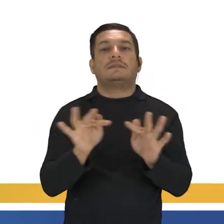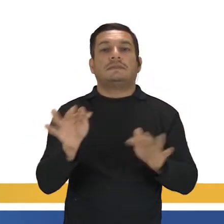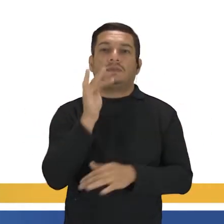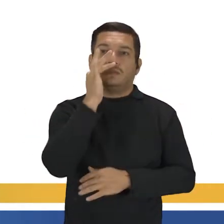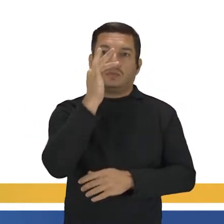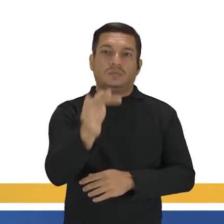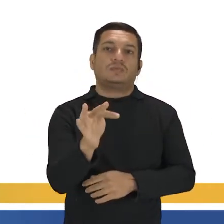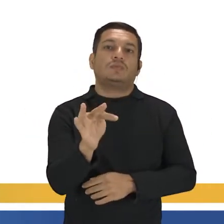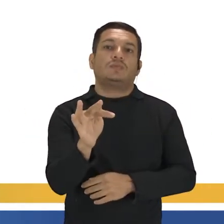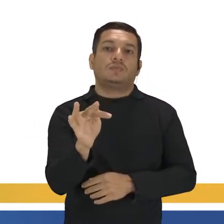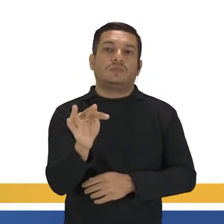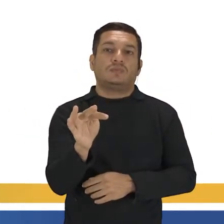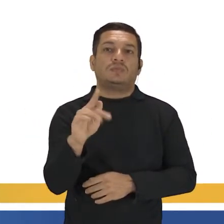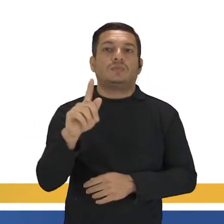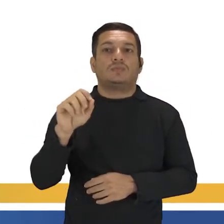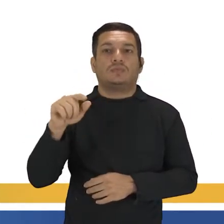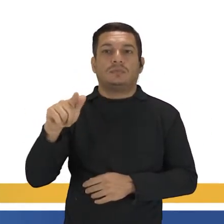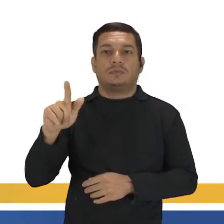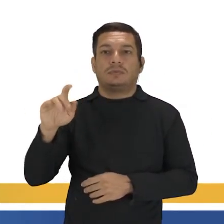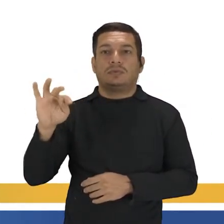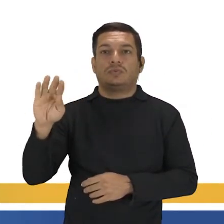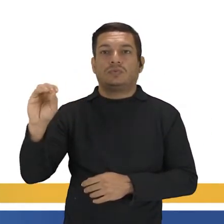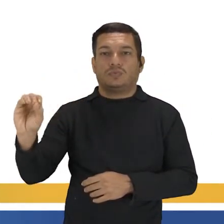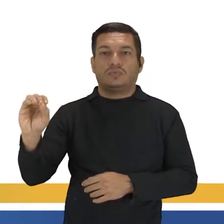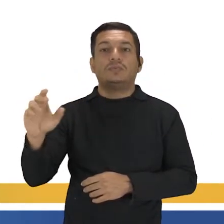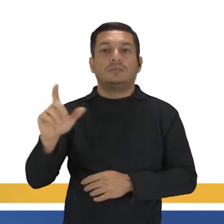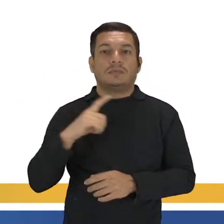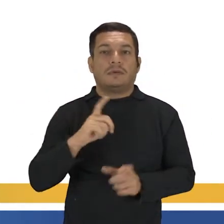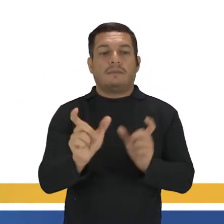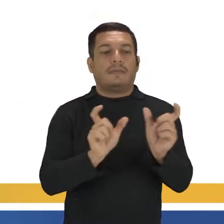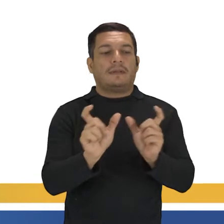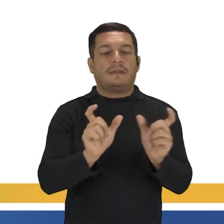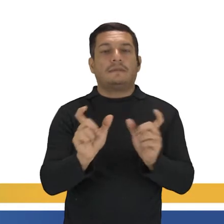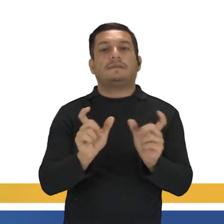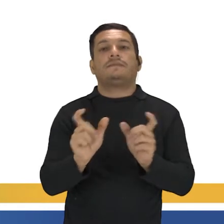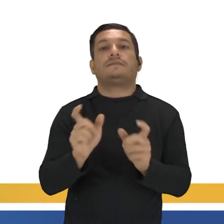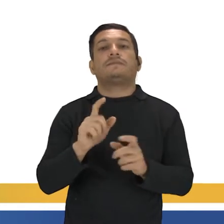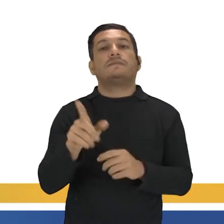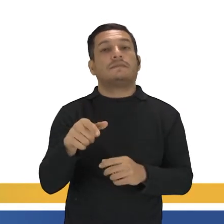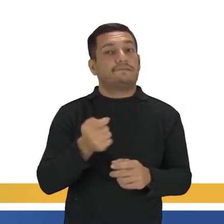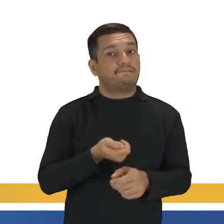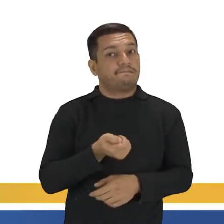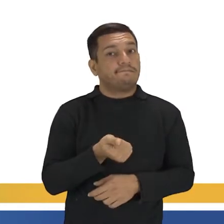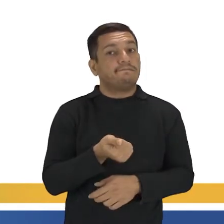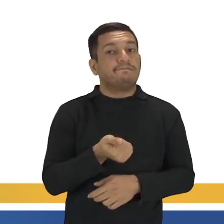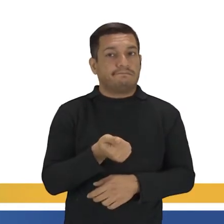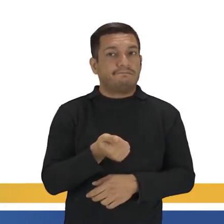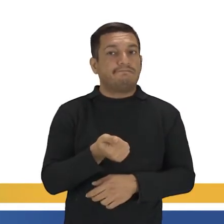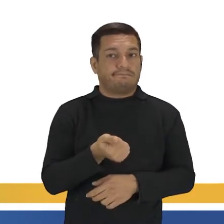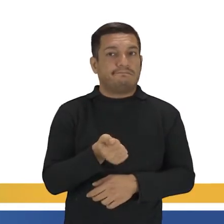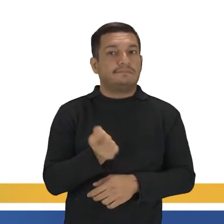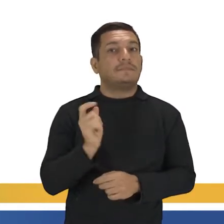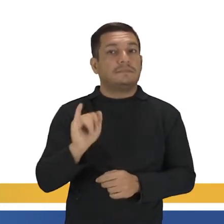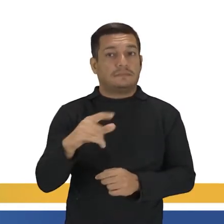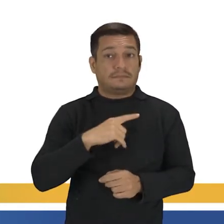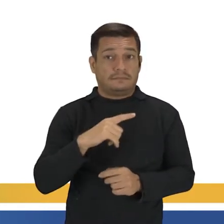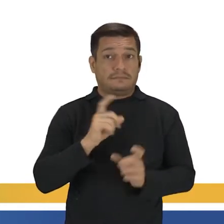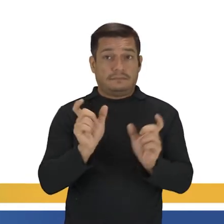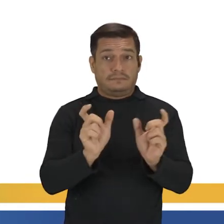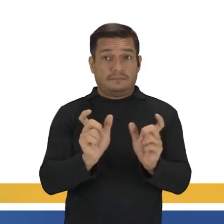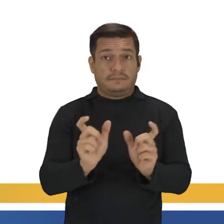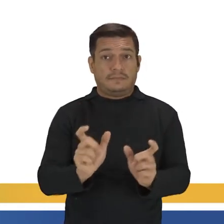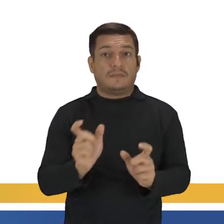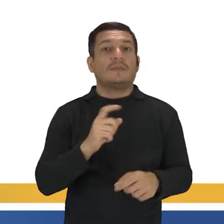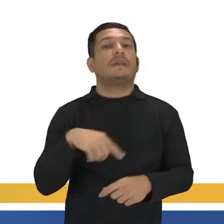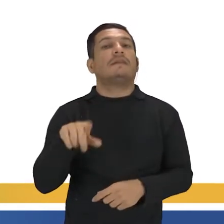imediato, com o futuro com o going to, virem essas palavrinhas aí. Então, isso aí já é uma dica. Que se vier essa palavra,